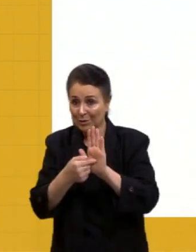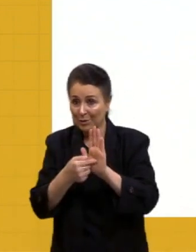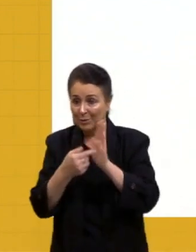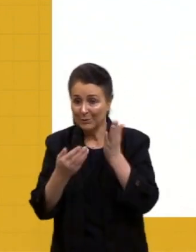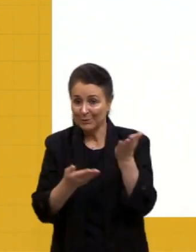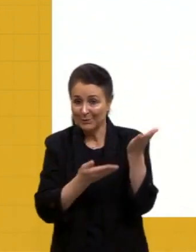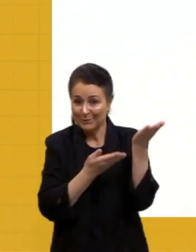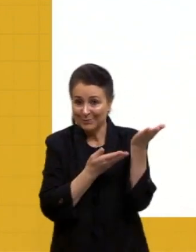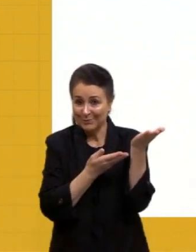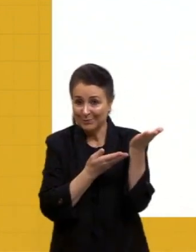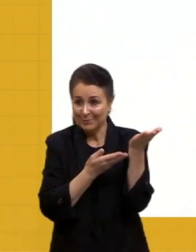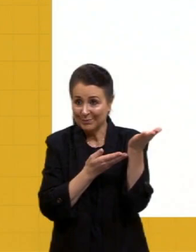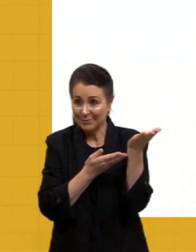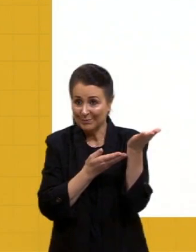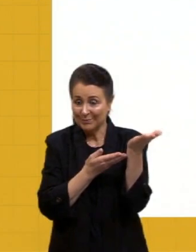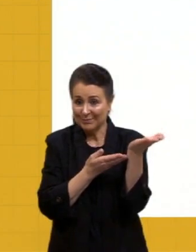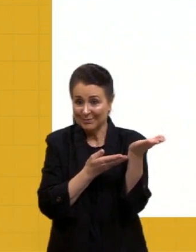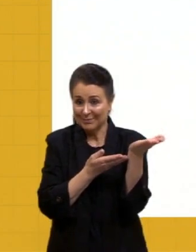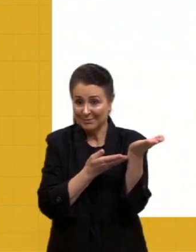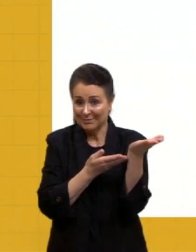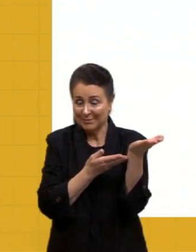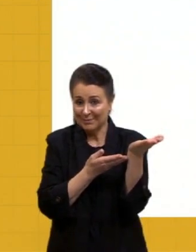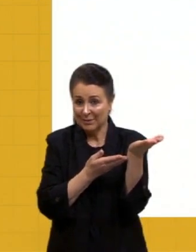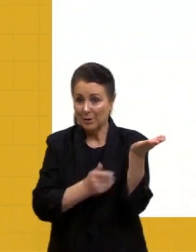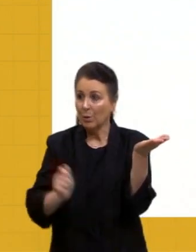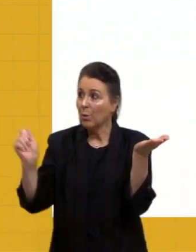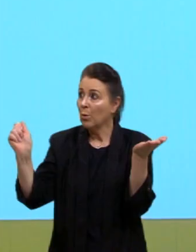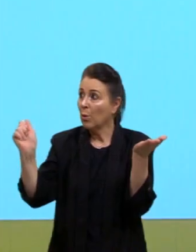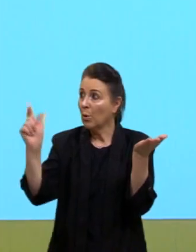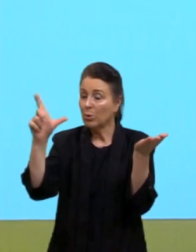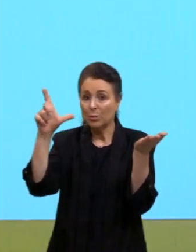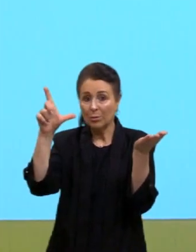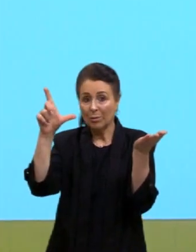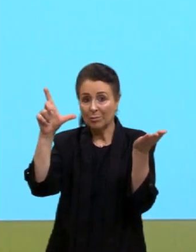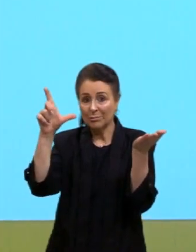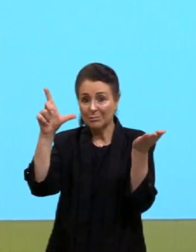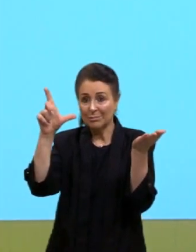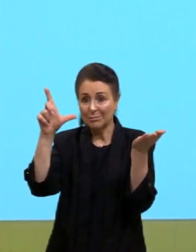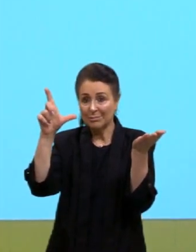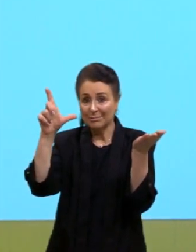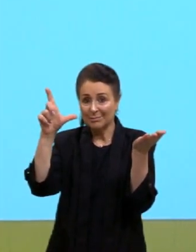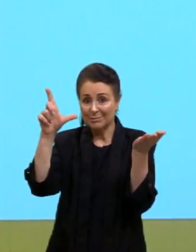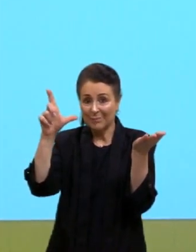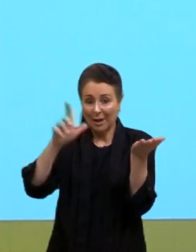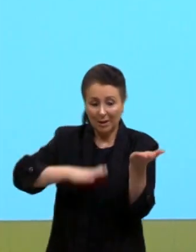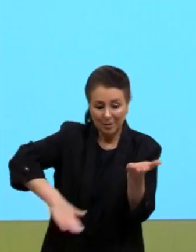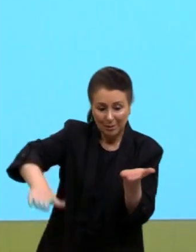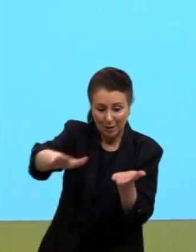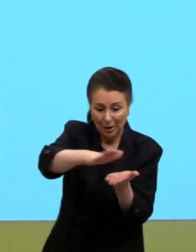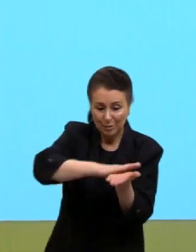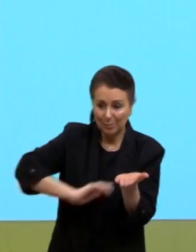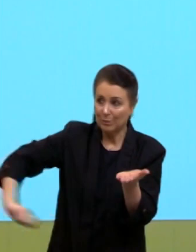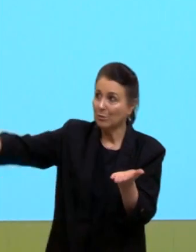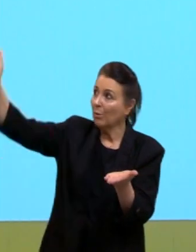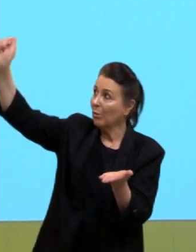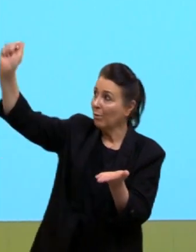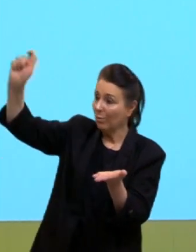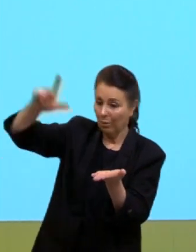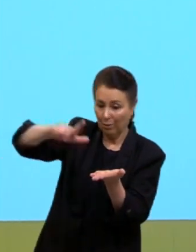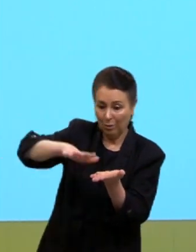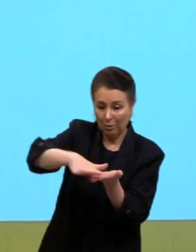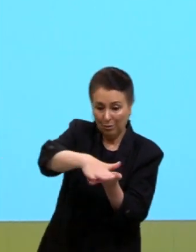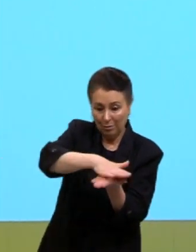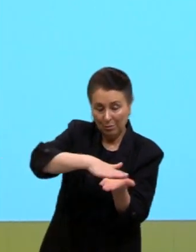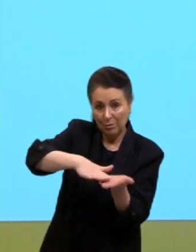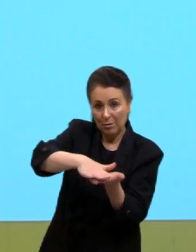ó, o Sol, então, incide, né, sobre os, as superfícies e cada uma das superfícies vai ter